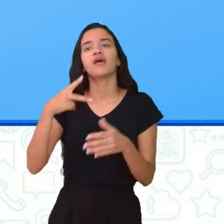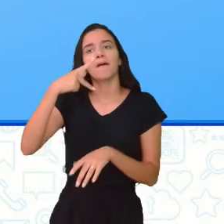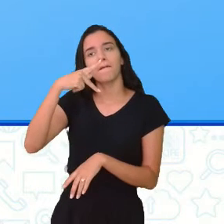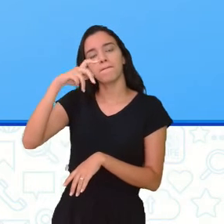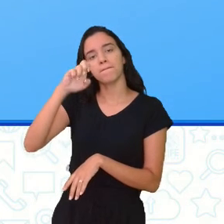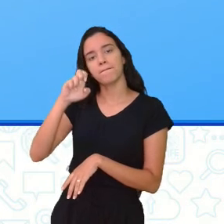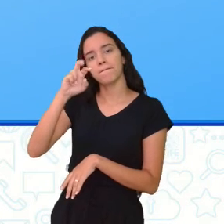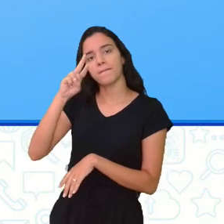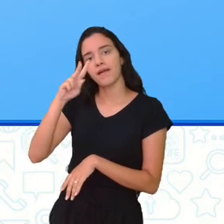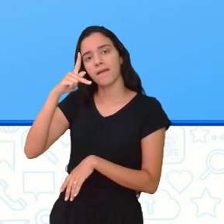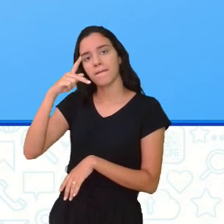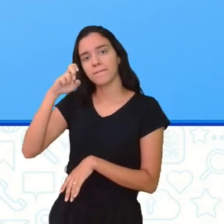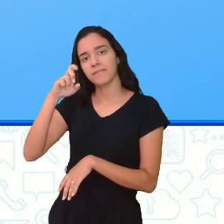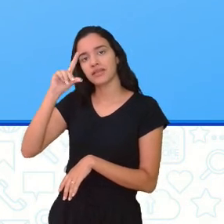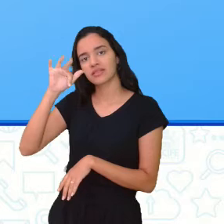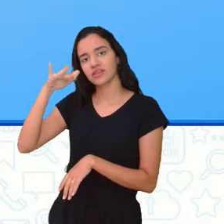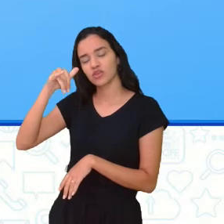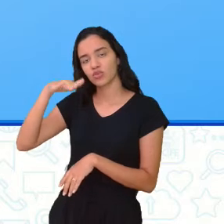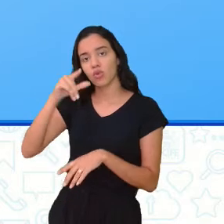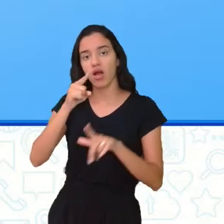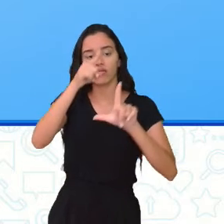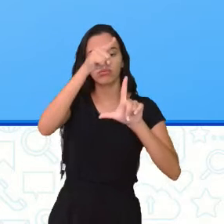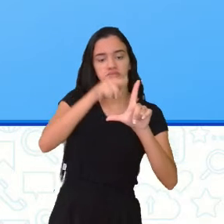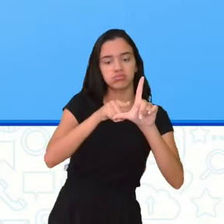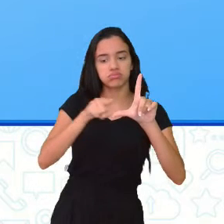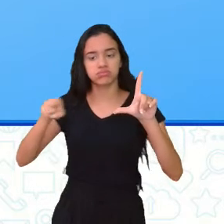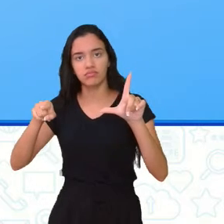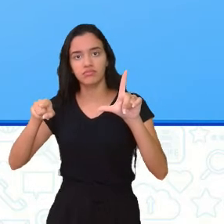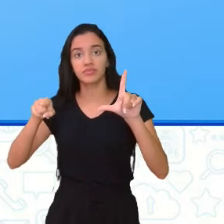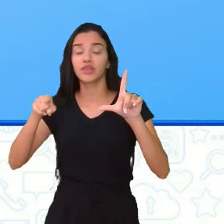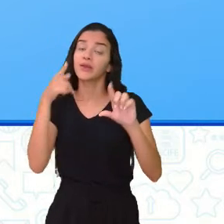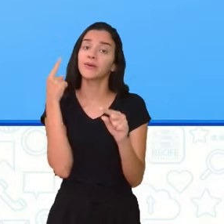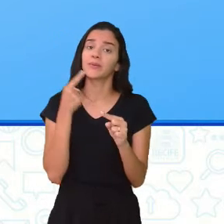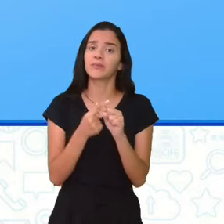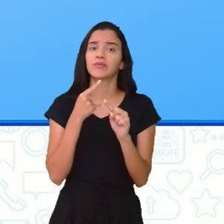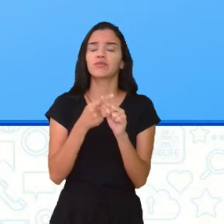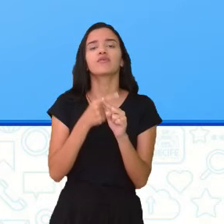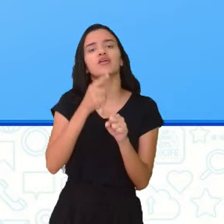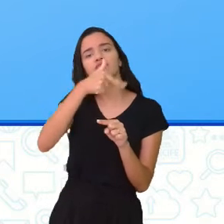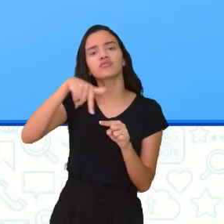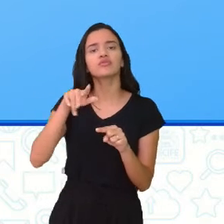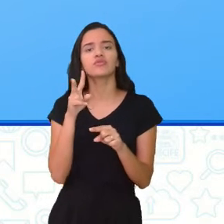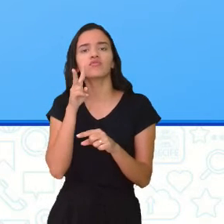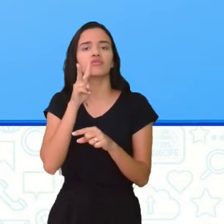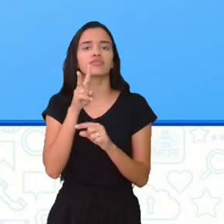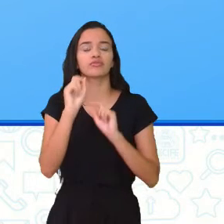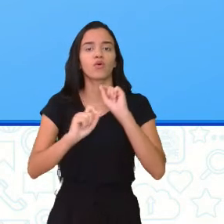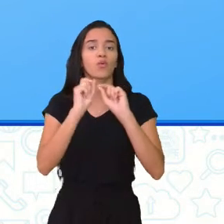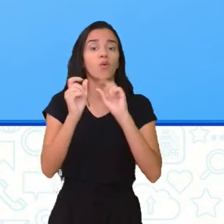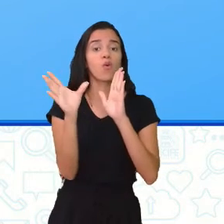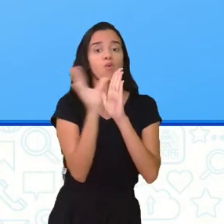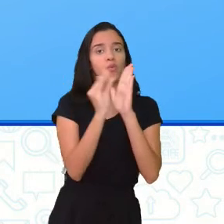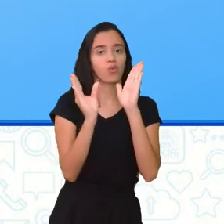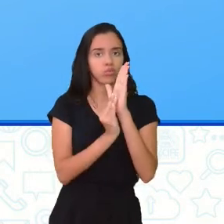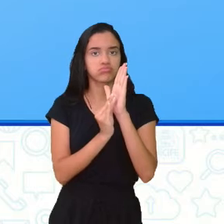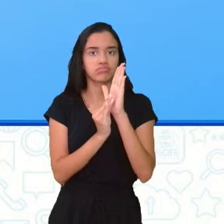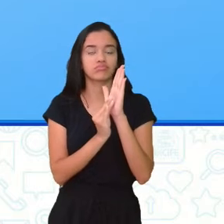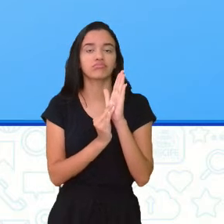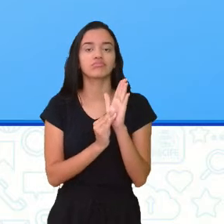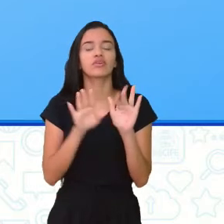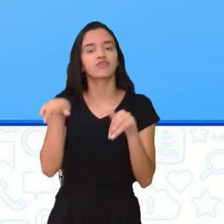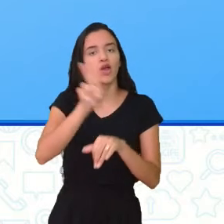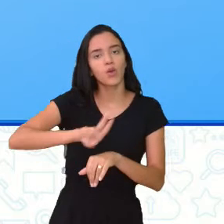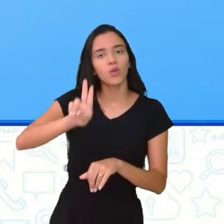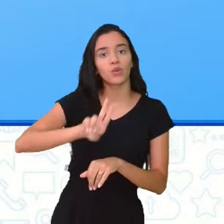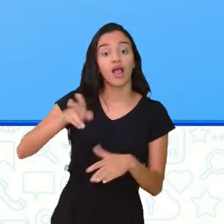perpendiculares, né, retas perpendiculares, porque vocês vão ver, isso é um conteúdo que tanto vai